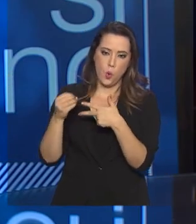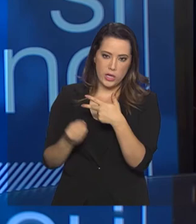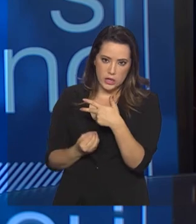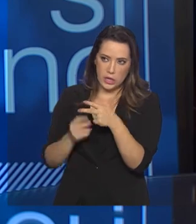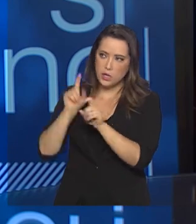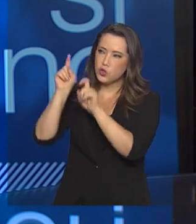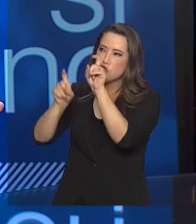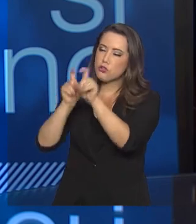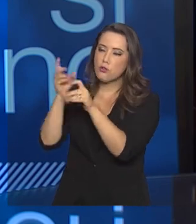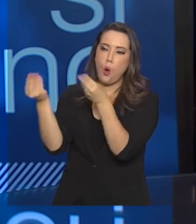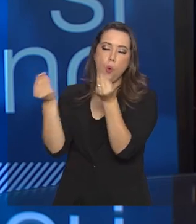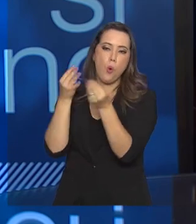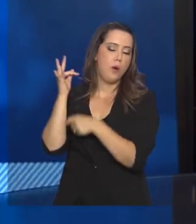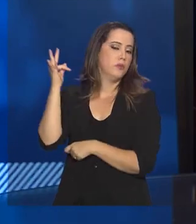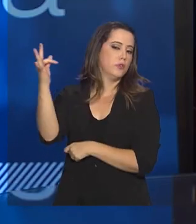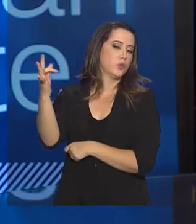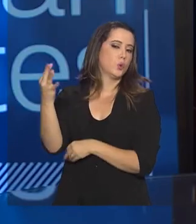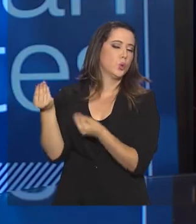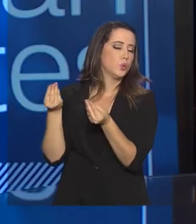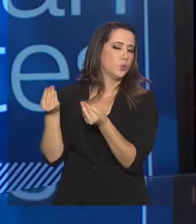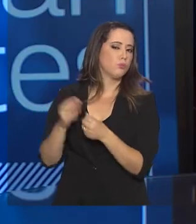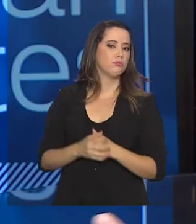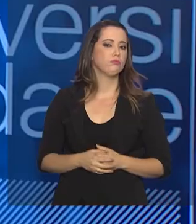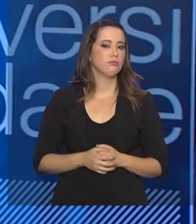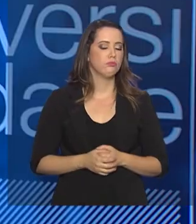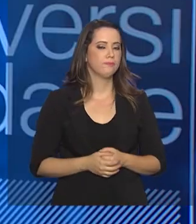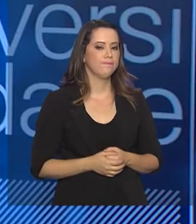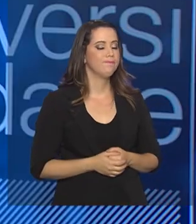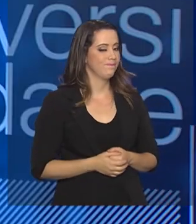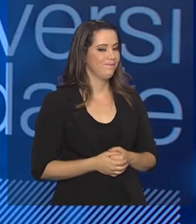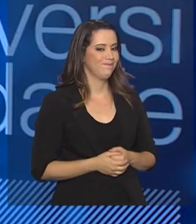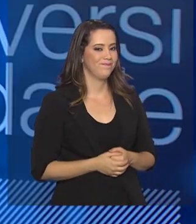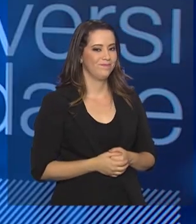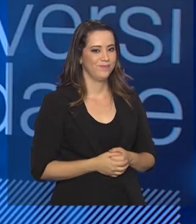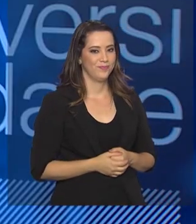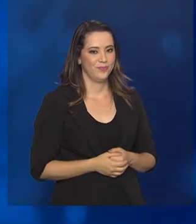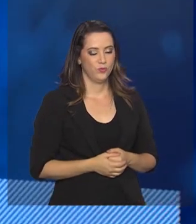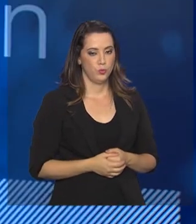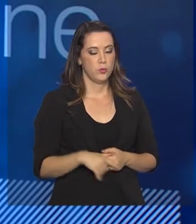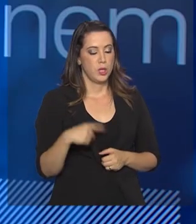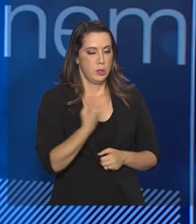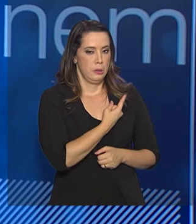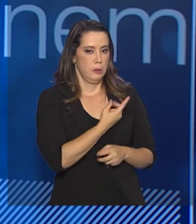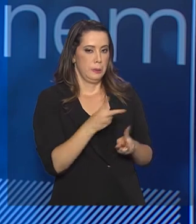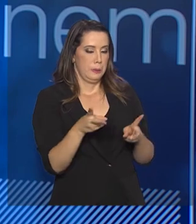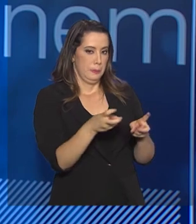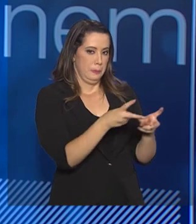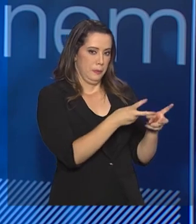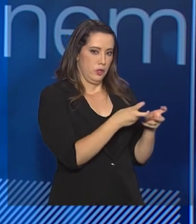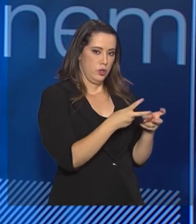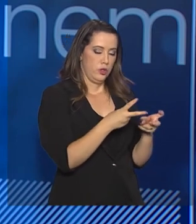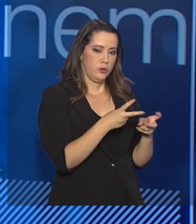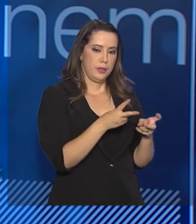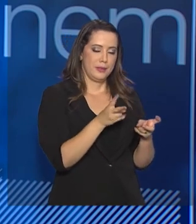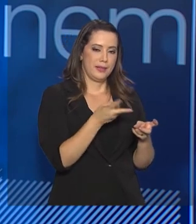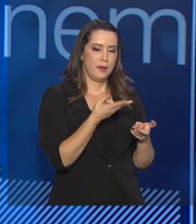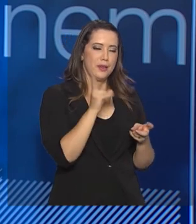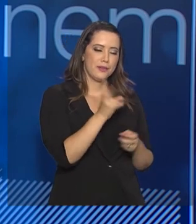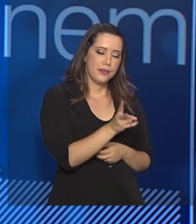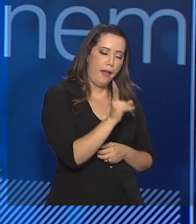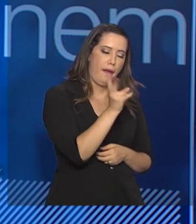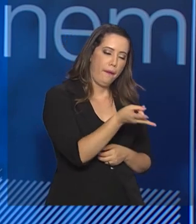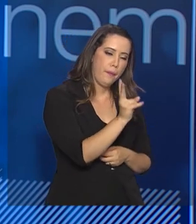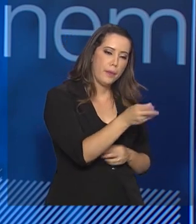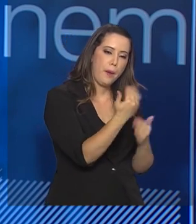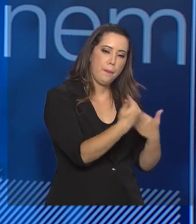futuro, né? Como vai ser a implementação desse Enem? Exatamente. A gente observa, observou, que a gente faz a mesma prova, da mesma forma,